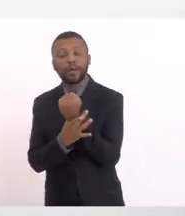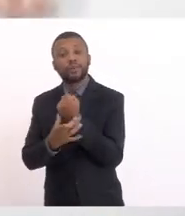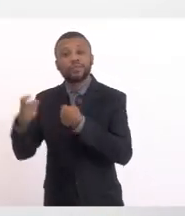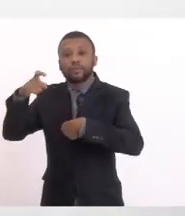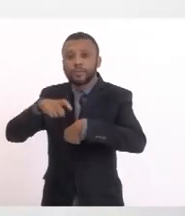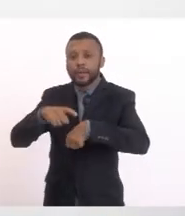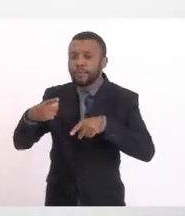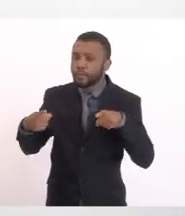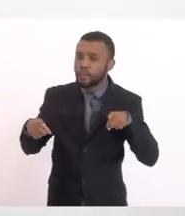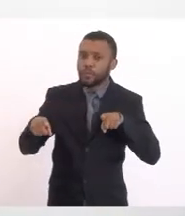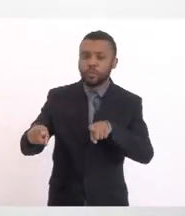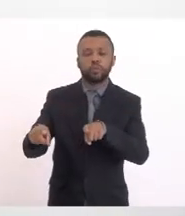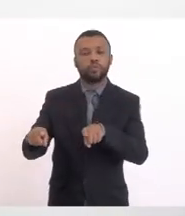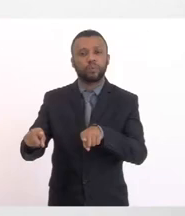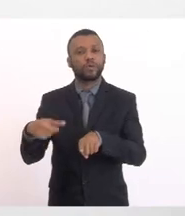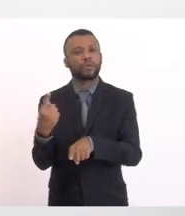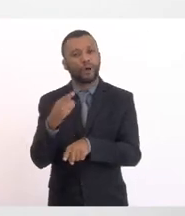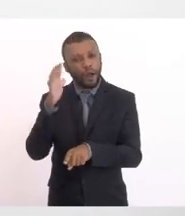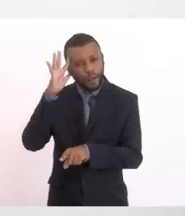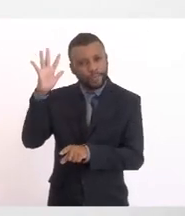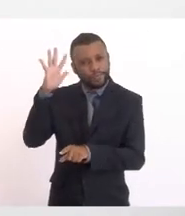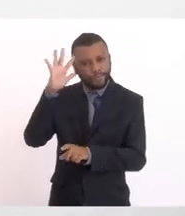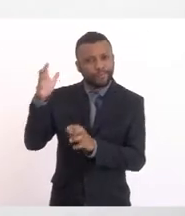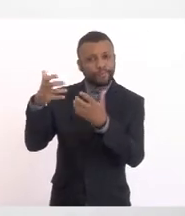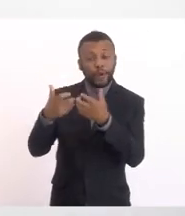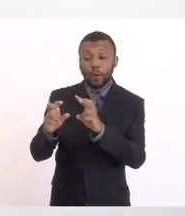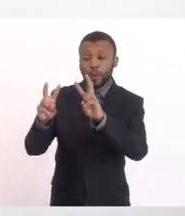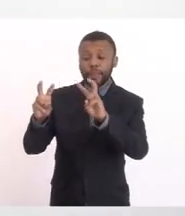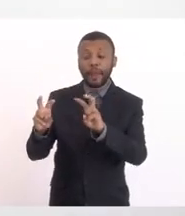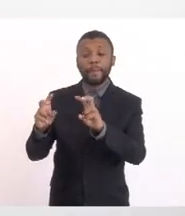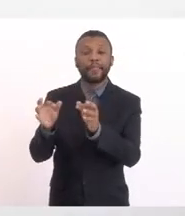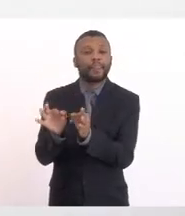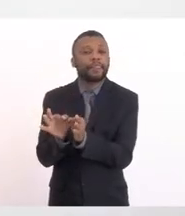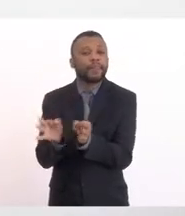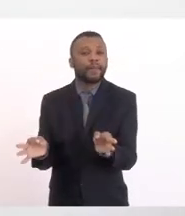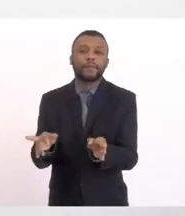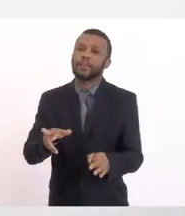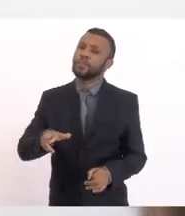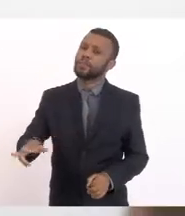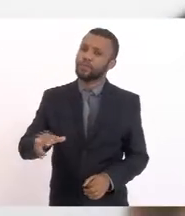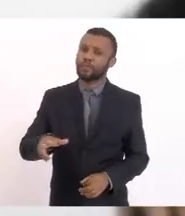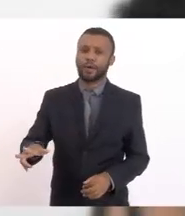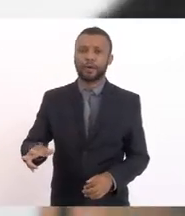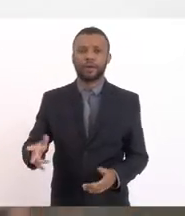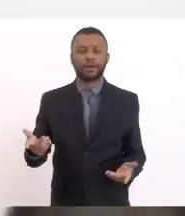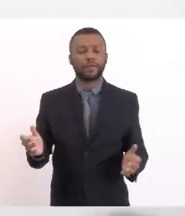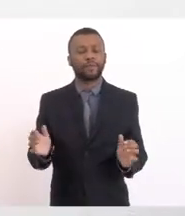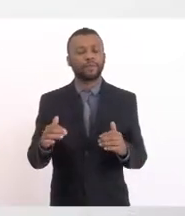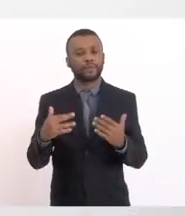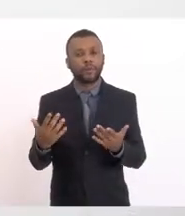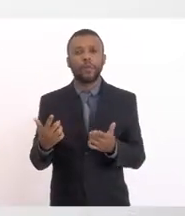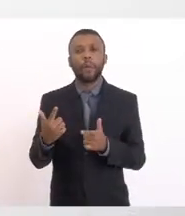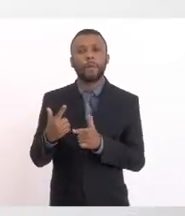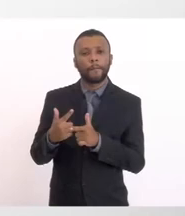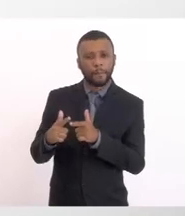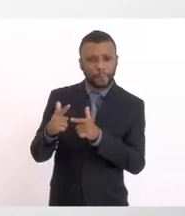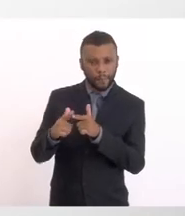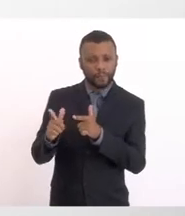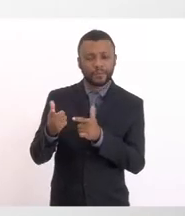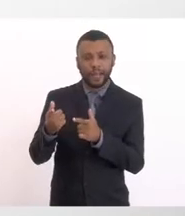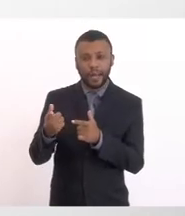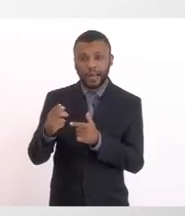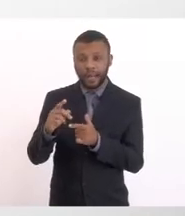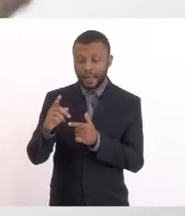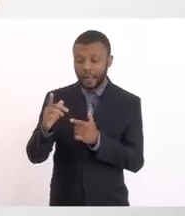E isso a gente tem que pensar Não é um assunto simples É isso que eu estou querendo dizer Não é simples E a questão Da hidrodinâmica